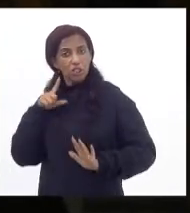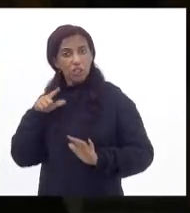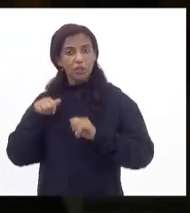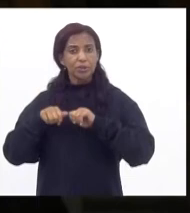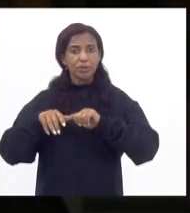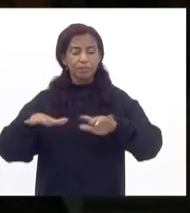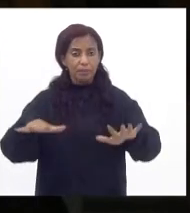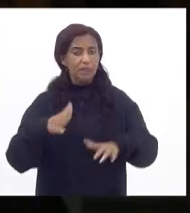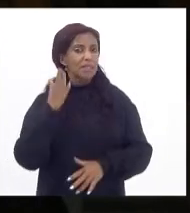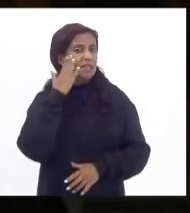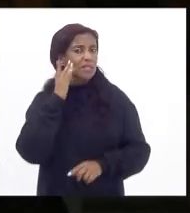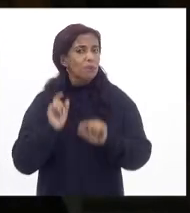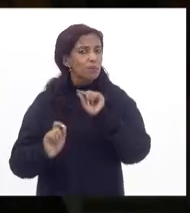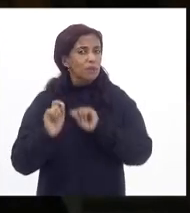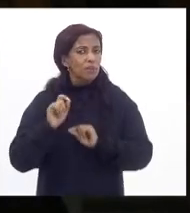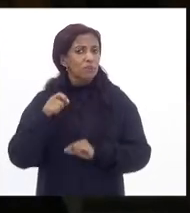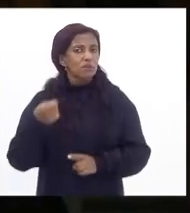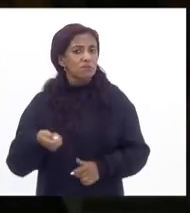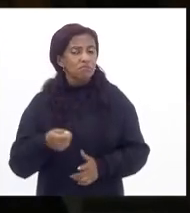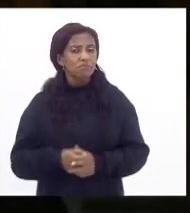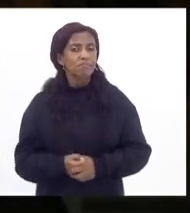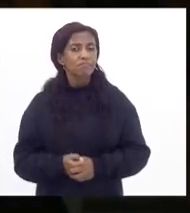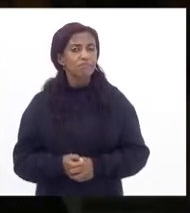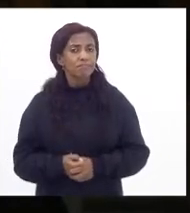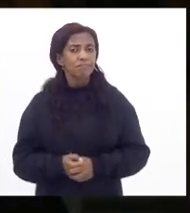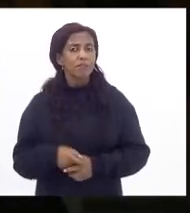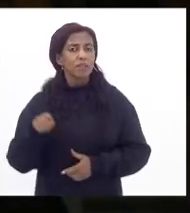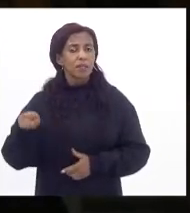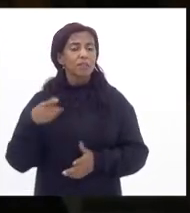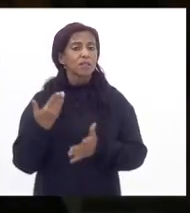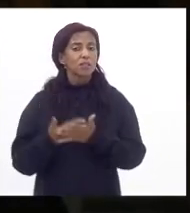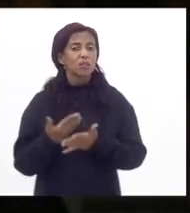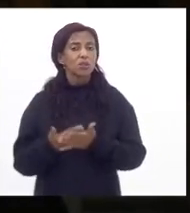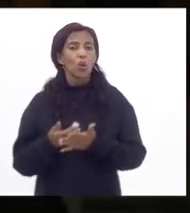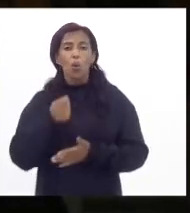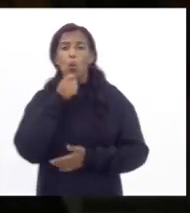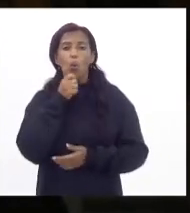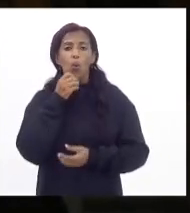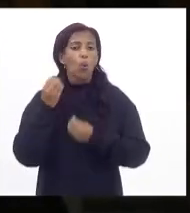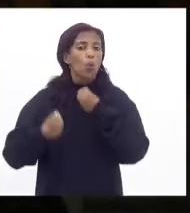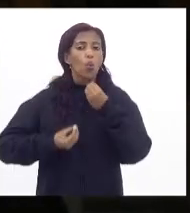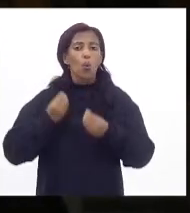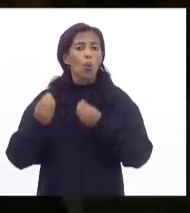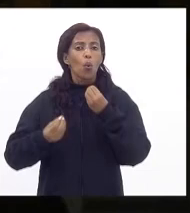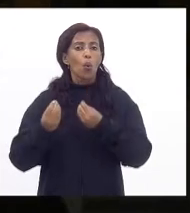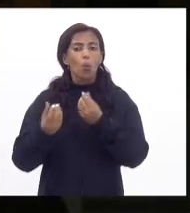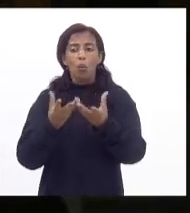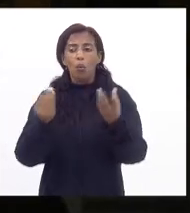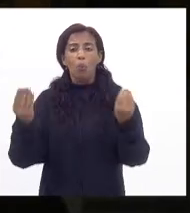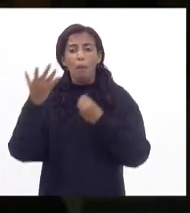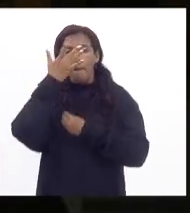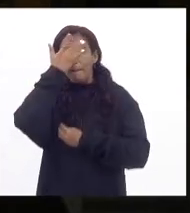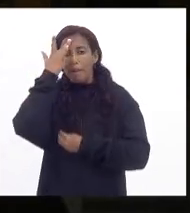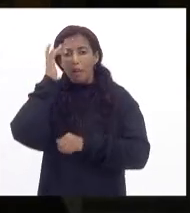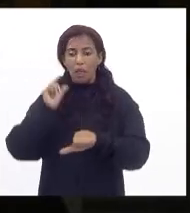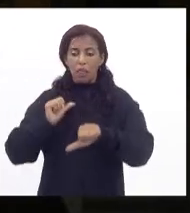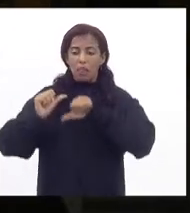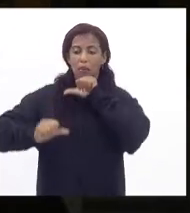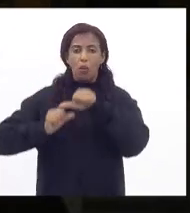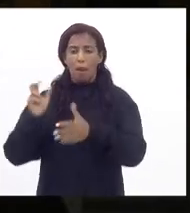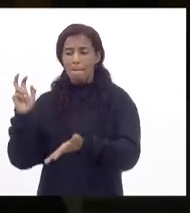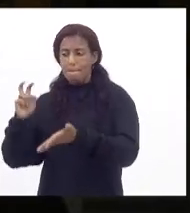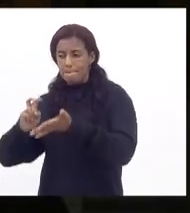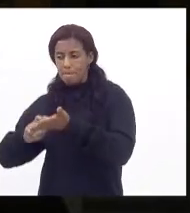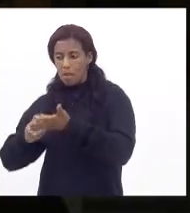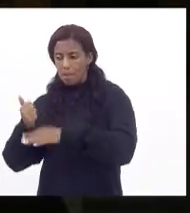sabe o que isso significa deputado Valdeque Carneiro que essas escolas não tem funcionários suficientes para na mudança de turno